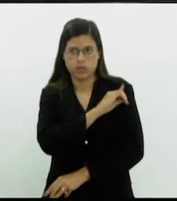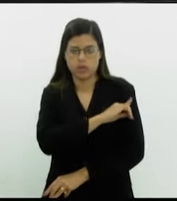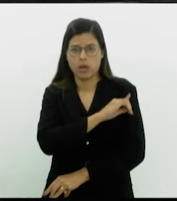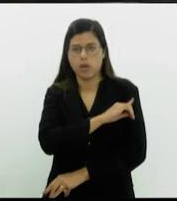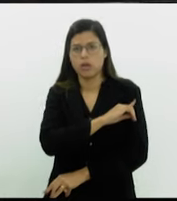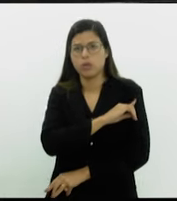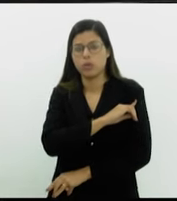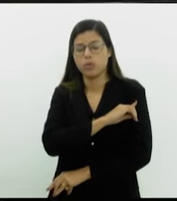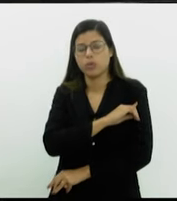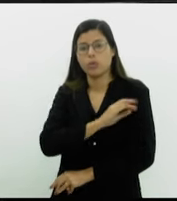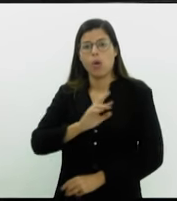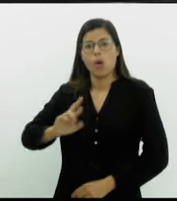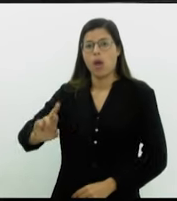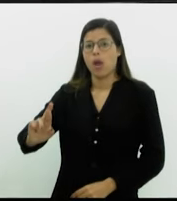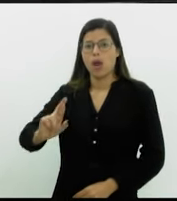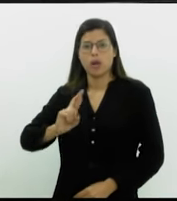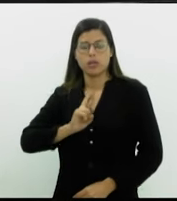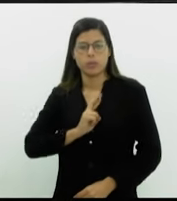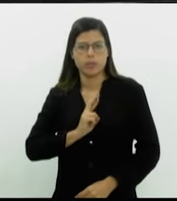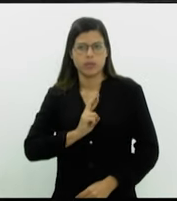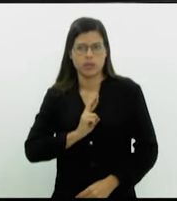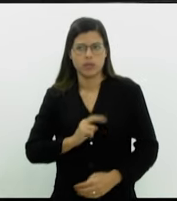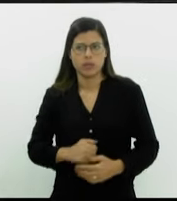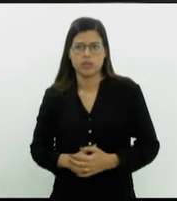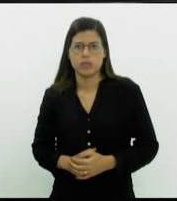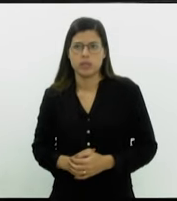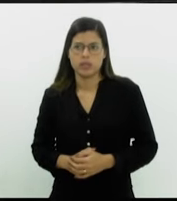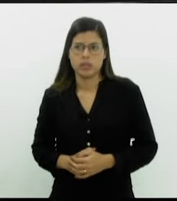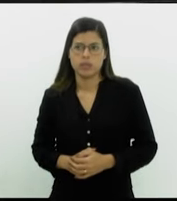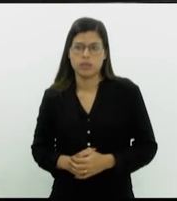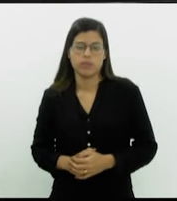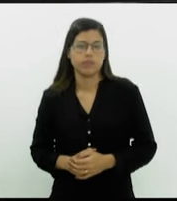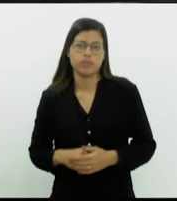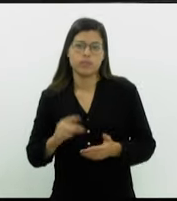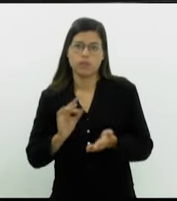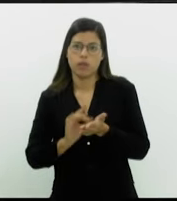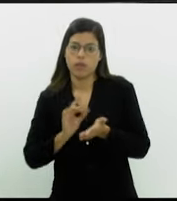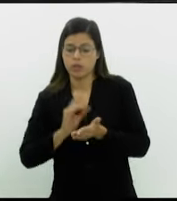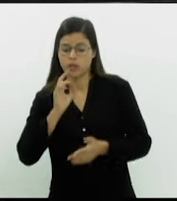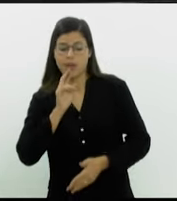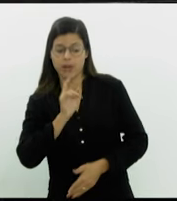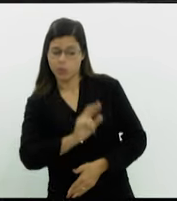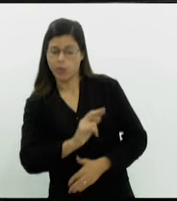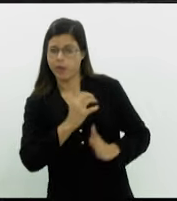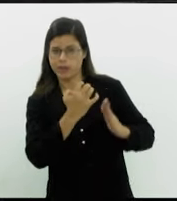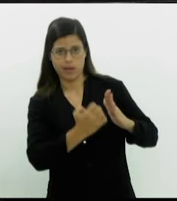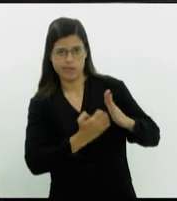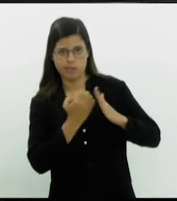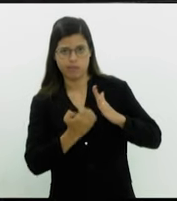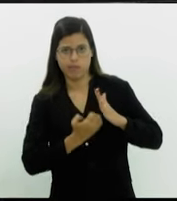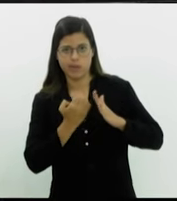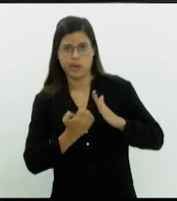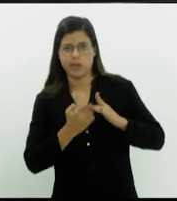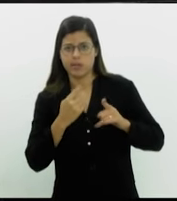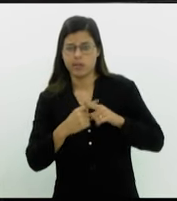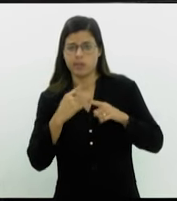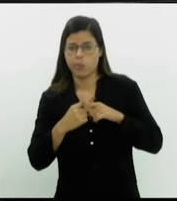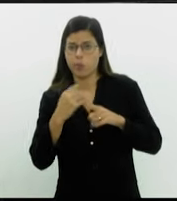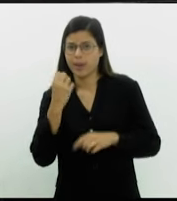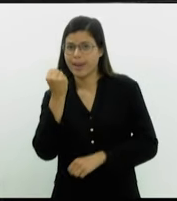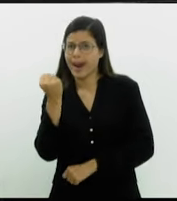Estado respondesse à demanda da supervia pela gravidade da questão.